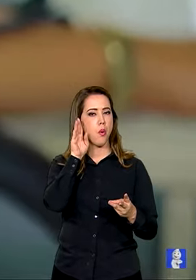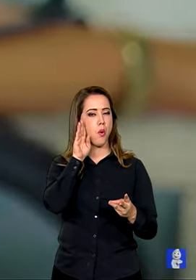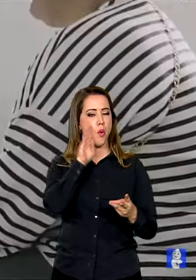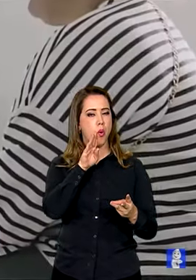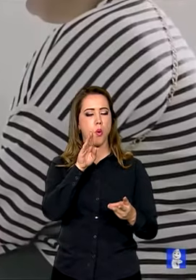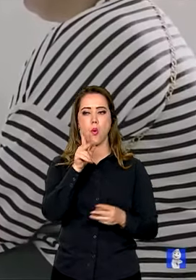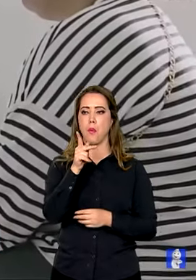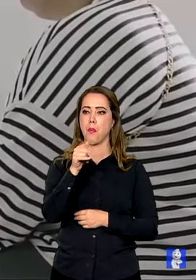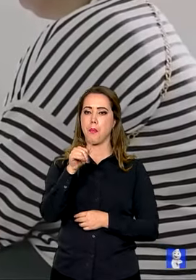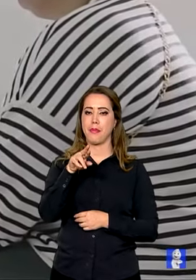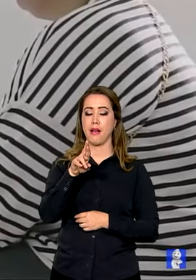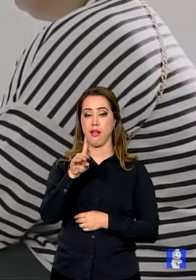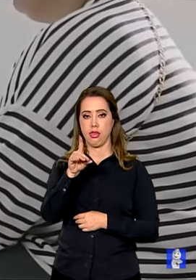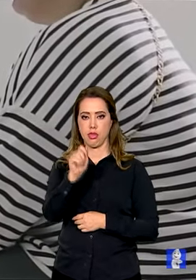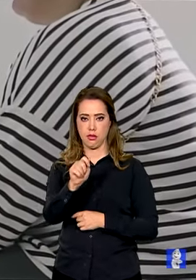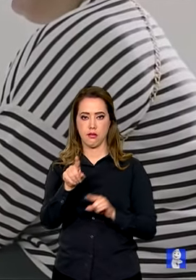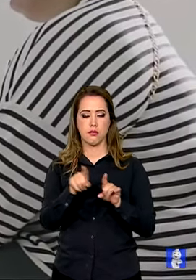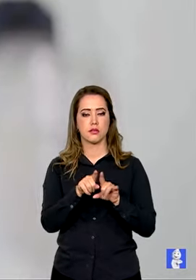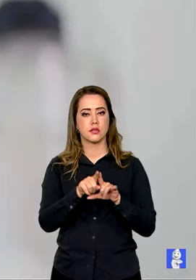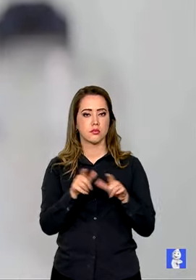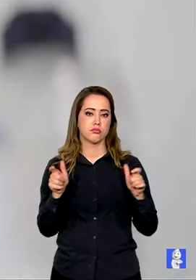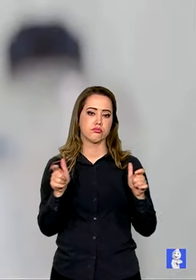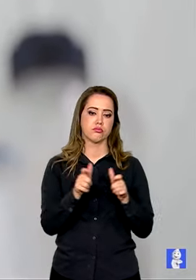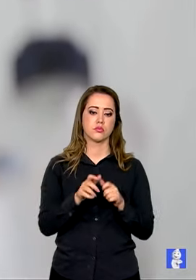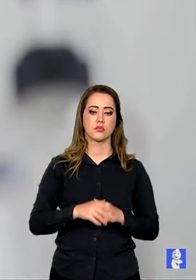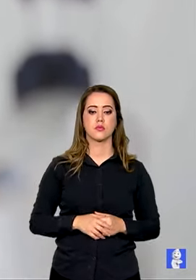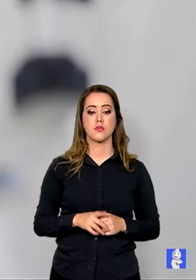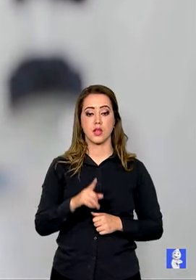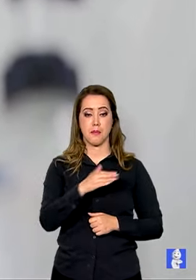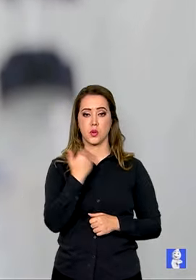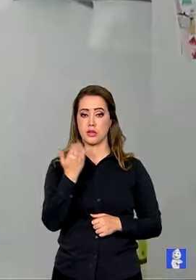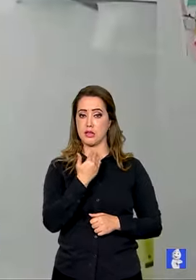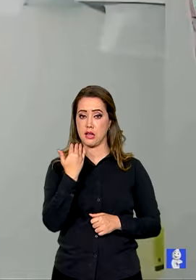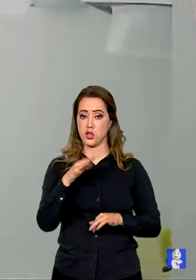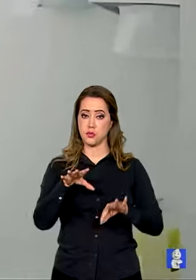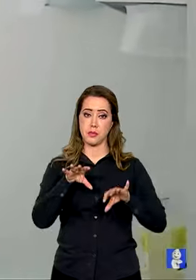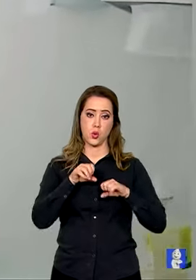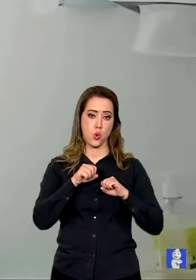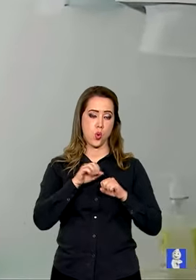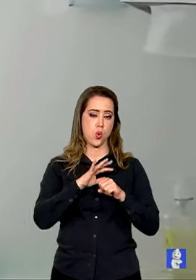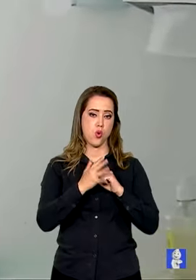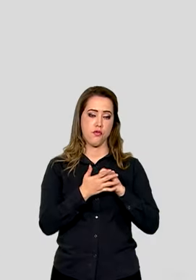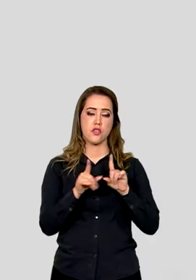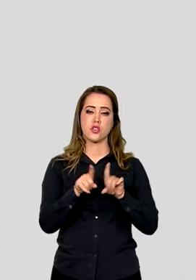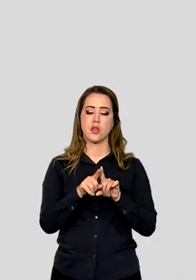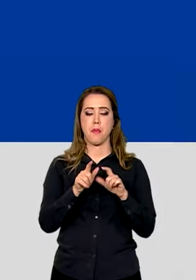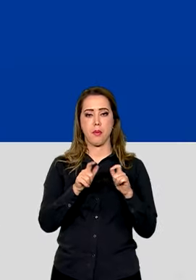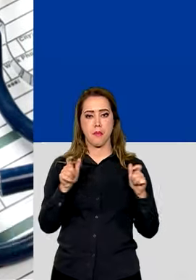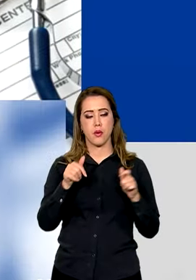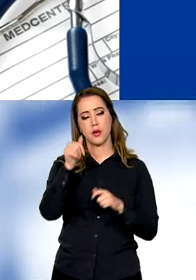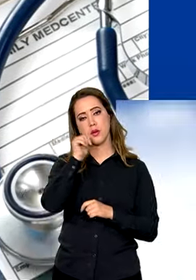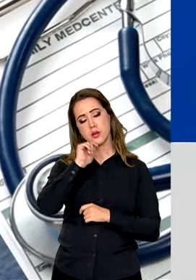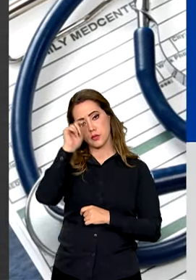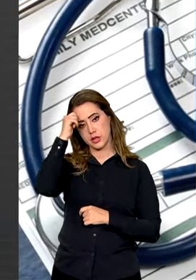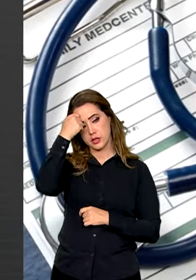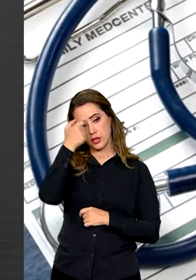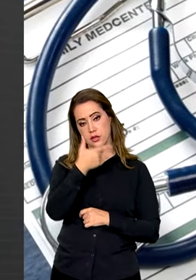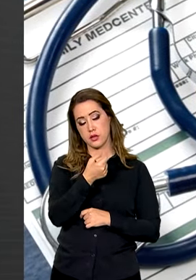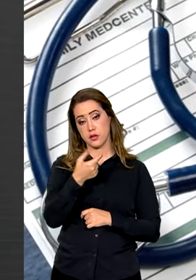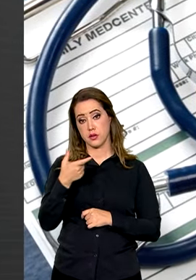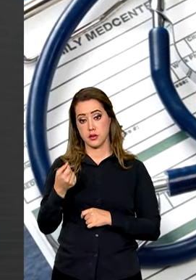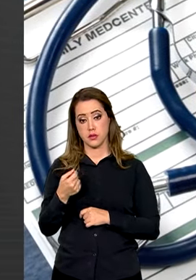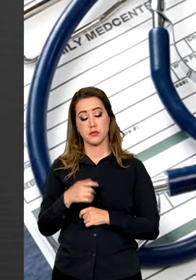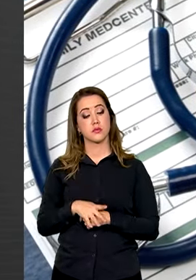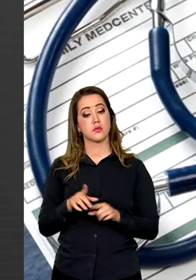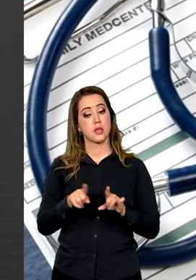materna por covid-19 também foi maior em mulheres negras em 2020. Um outro dado revela que nos últimos 10 anos